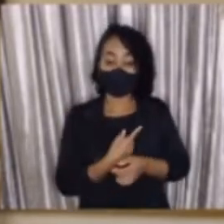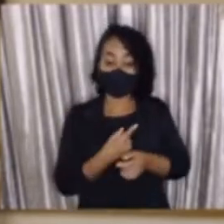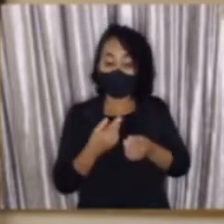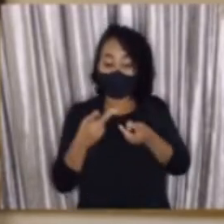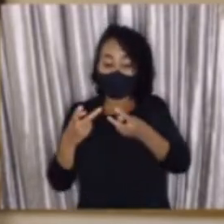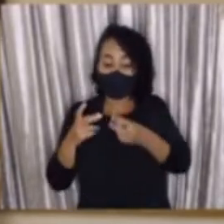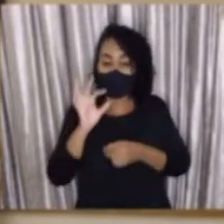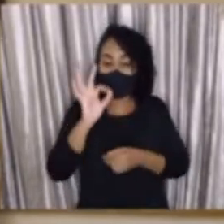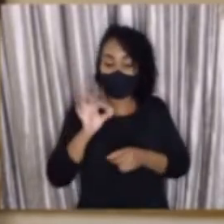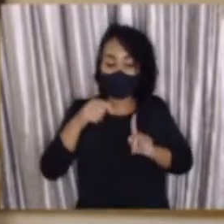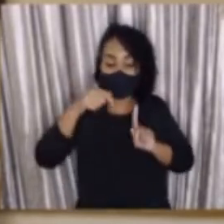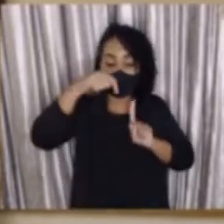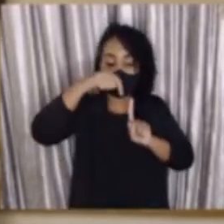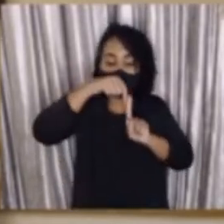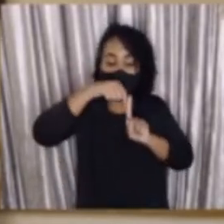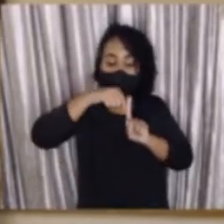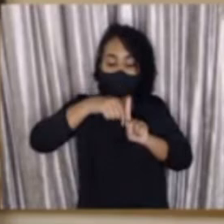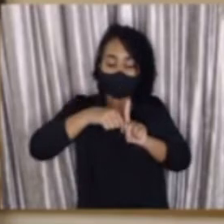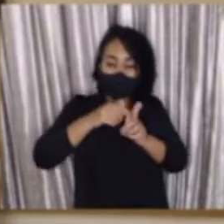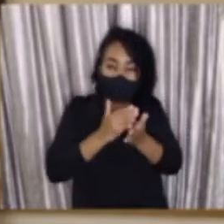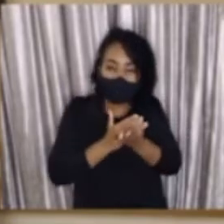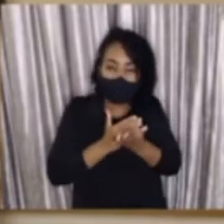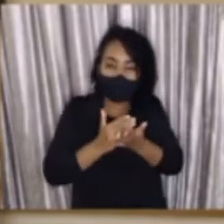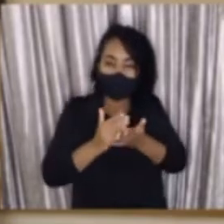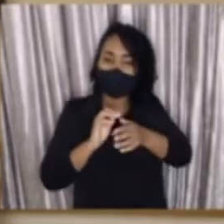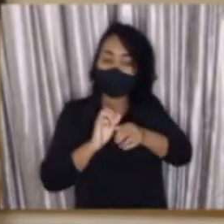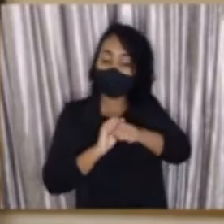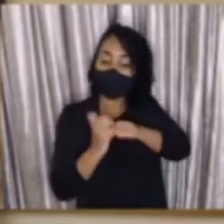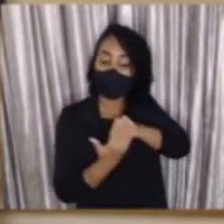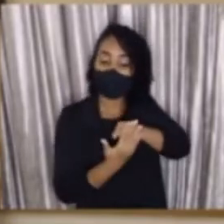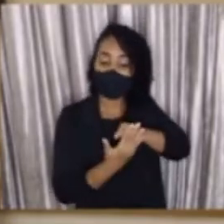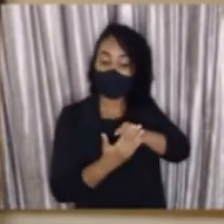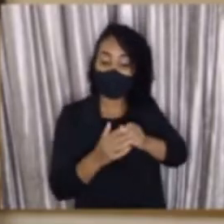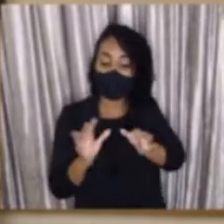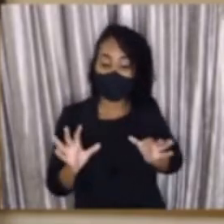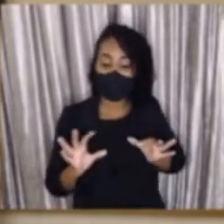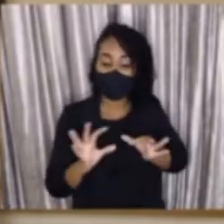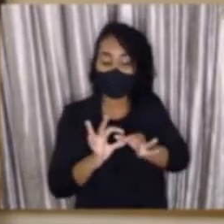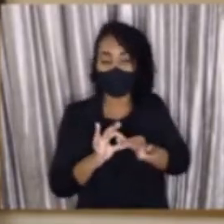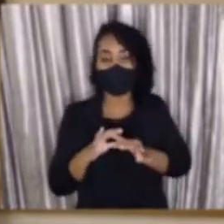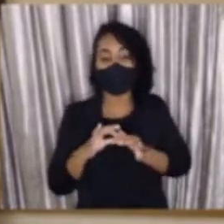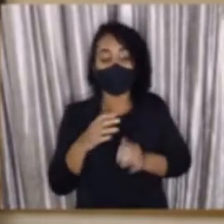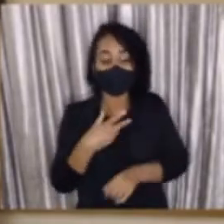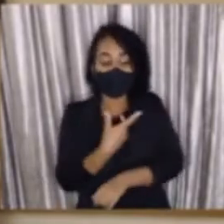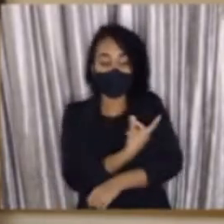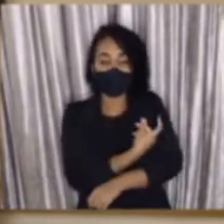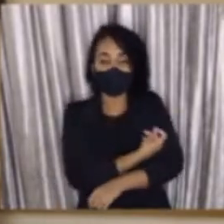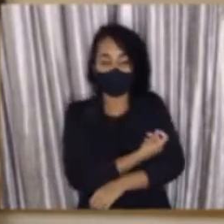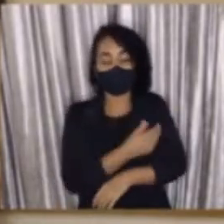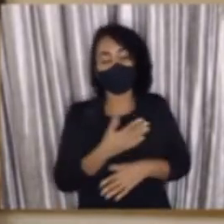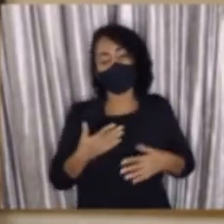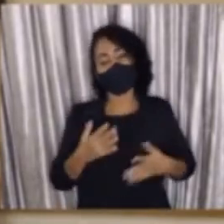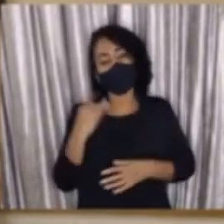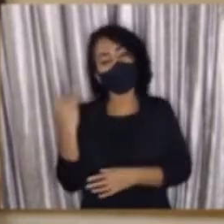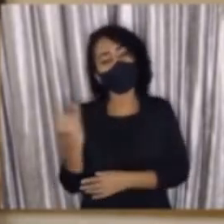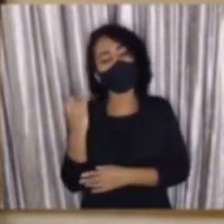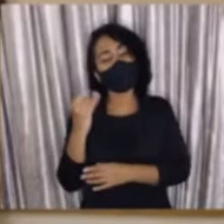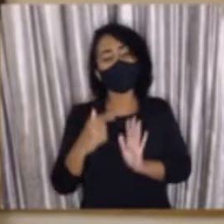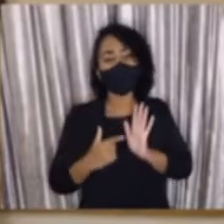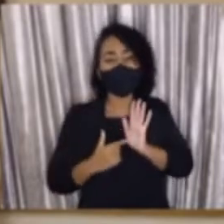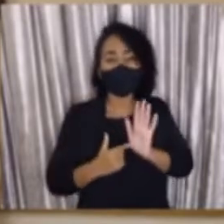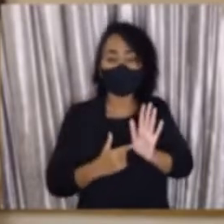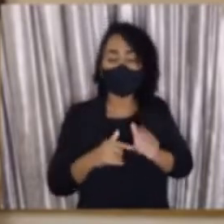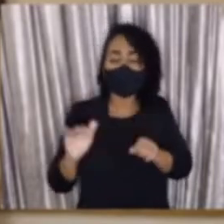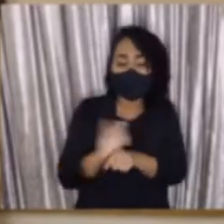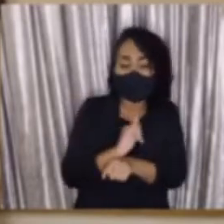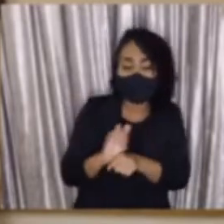mais baixos patamares desde o início da pandemia, aliado ao avanço da vacinação. E é importante ressaltar que